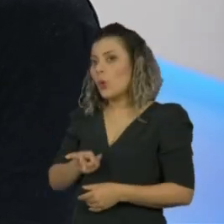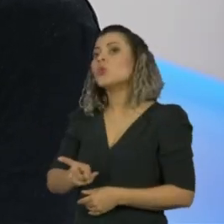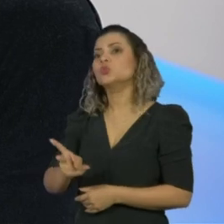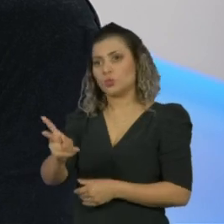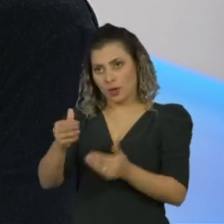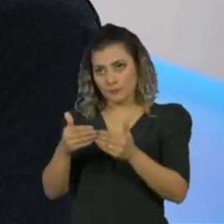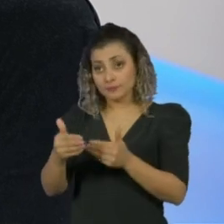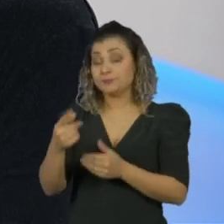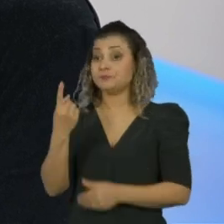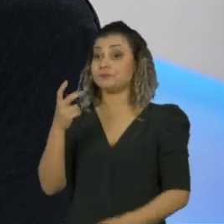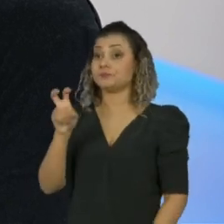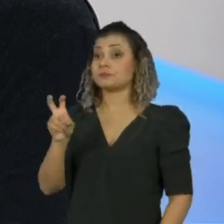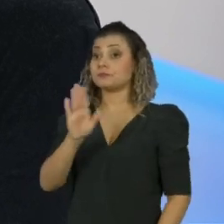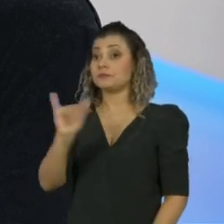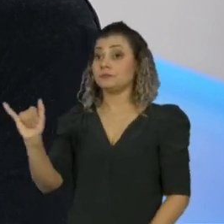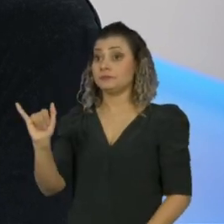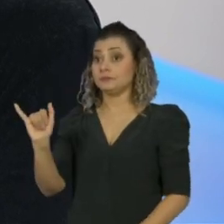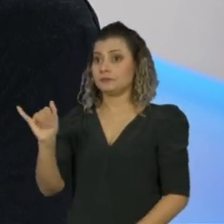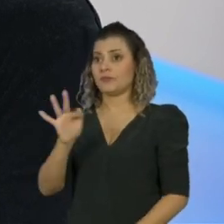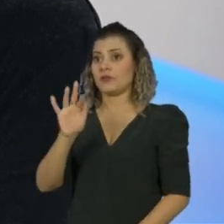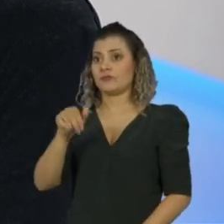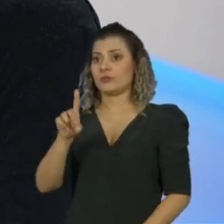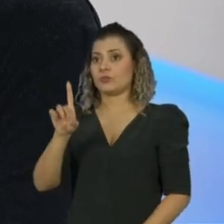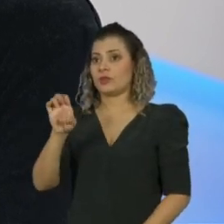senhor? Nós colocamos 15 bi por ano no Fundeb.